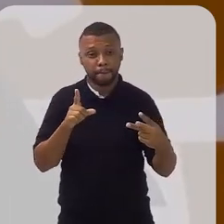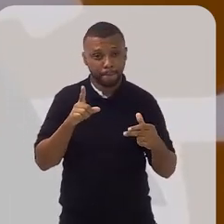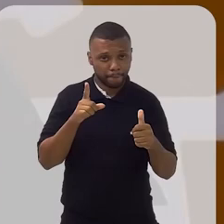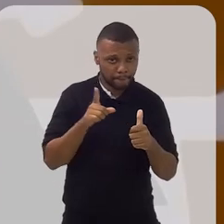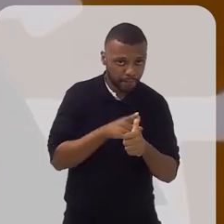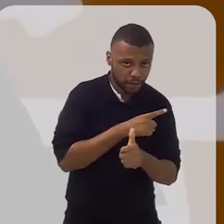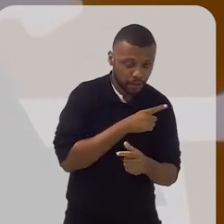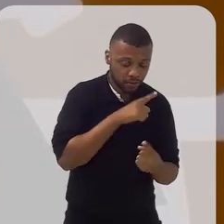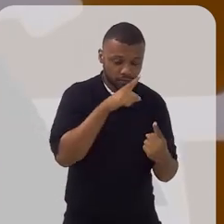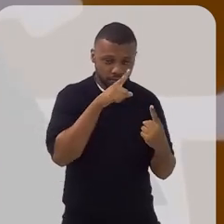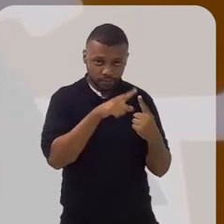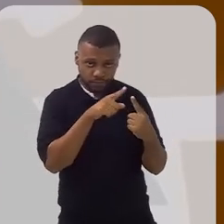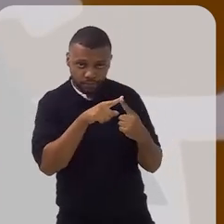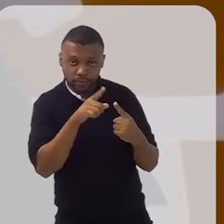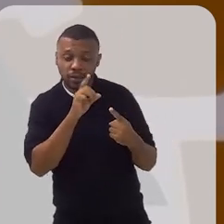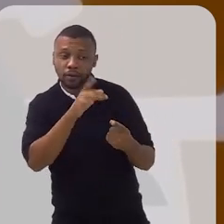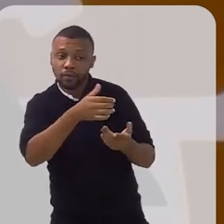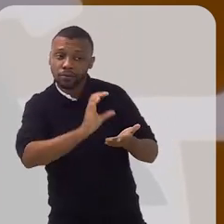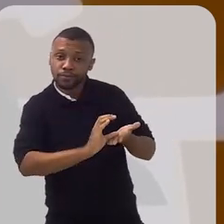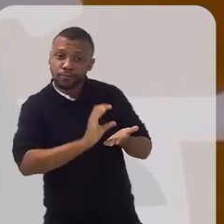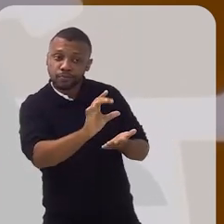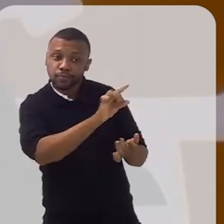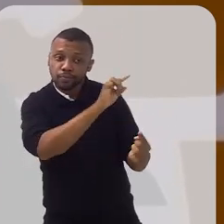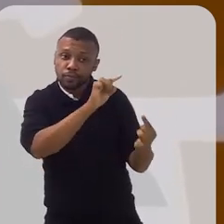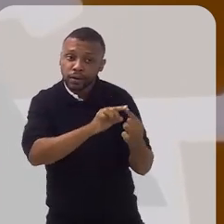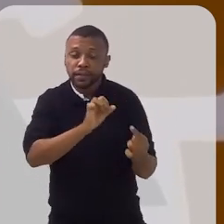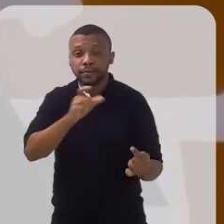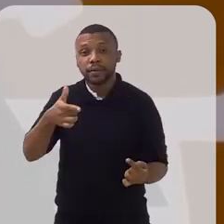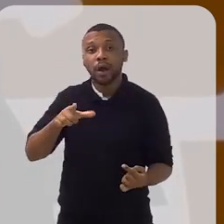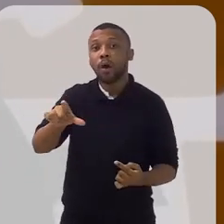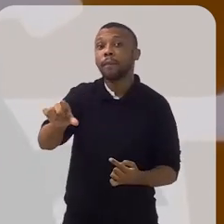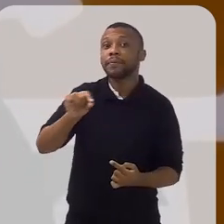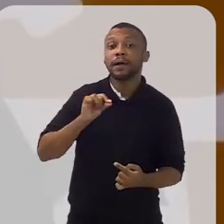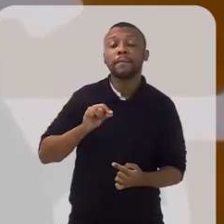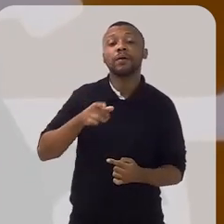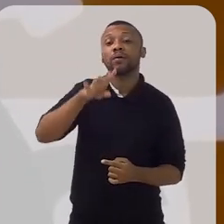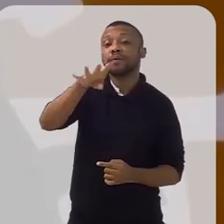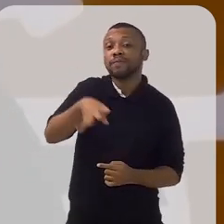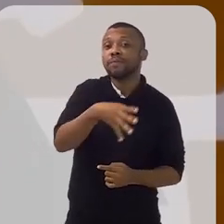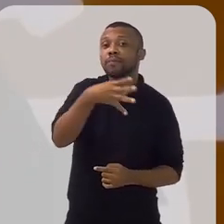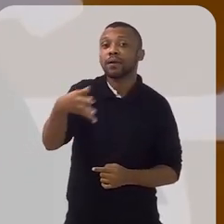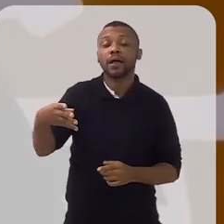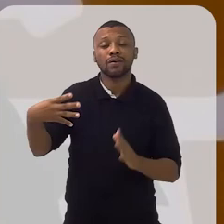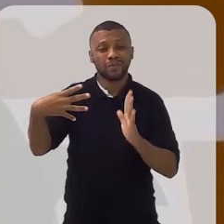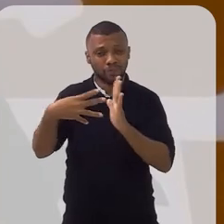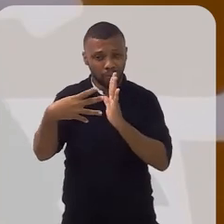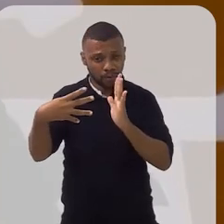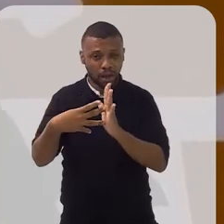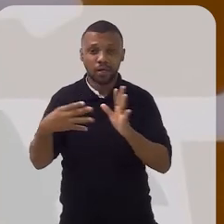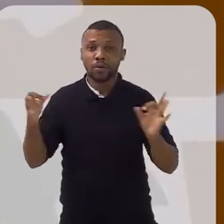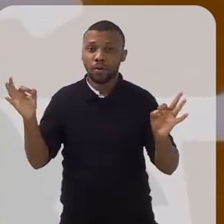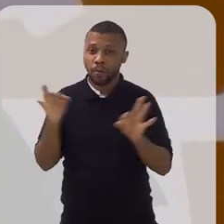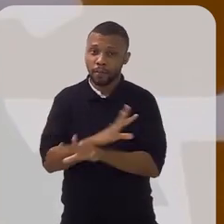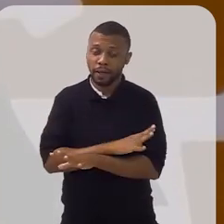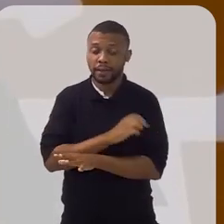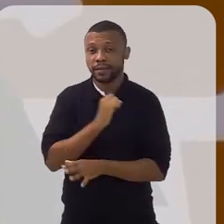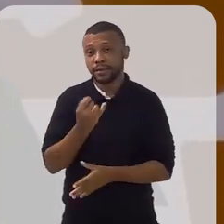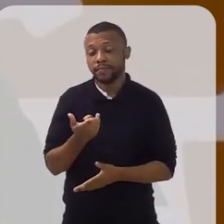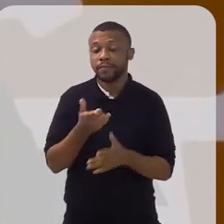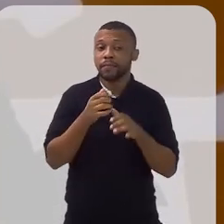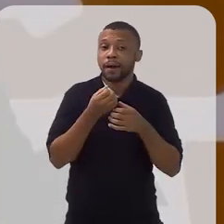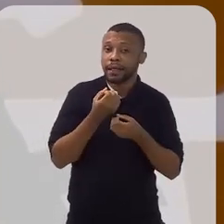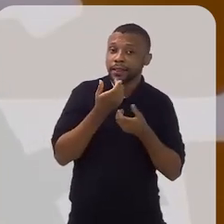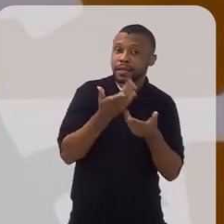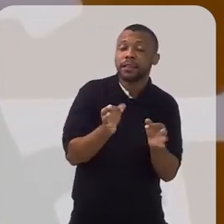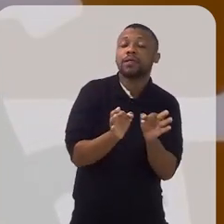só pode destinar o parte do imposto de renda para os fundos se você optar pelo formulário completo. Então, quem opta pelo formulário